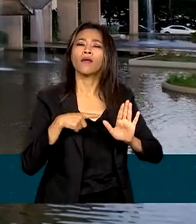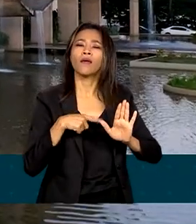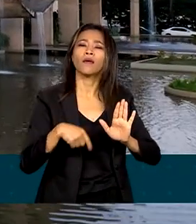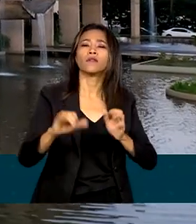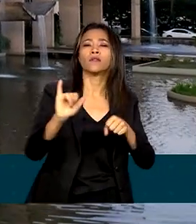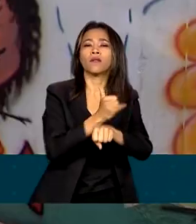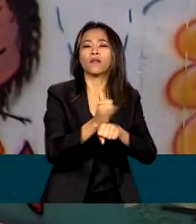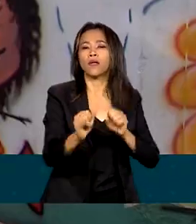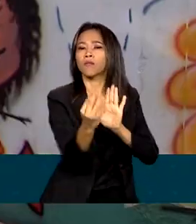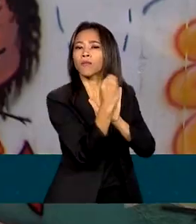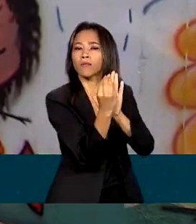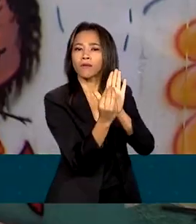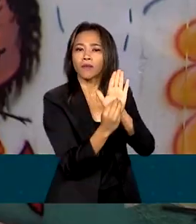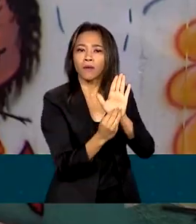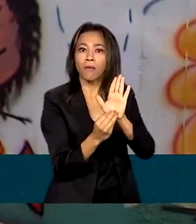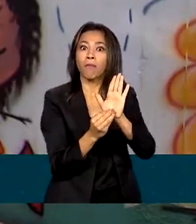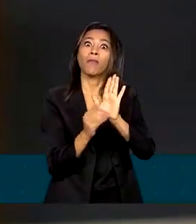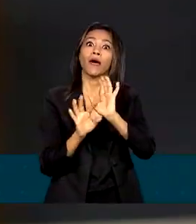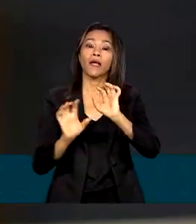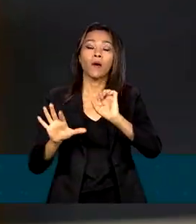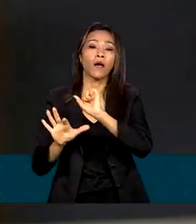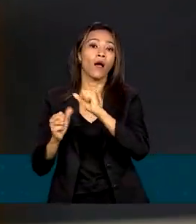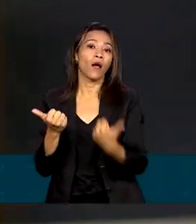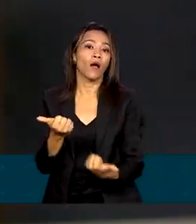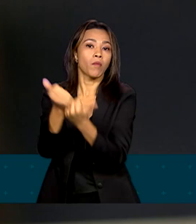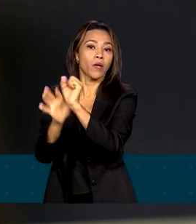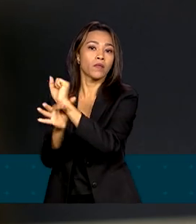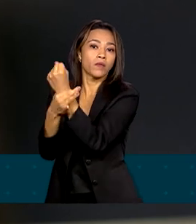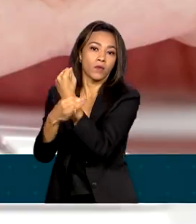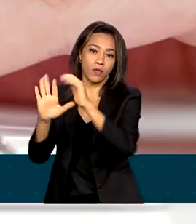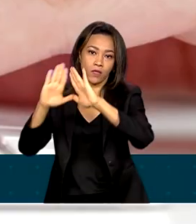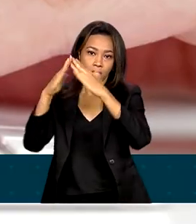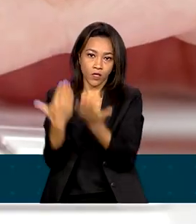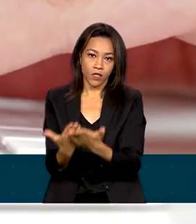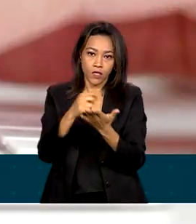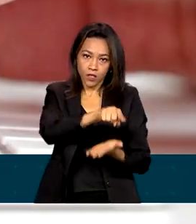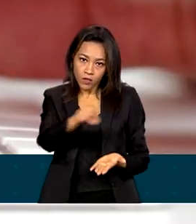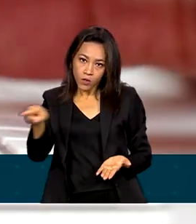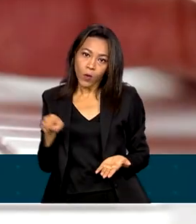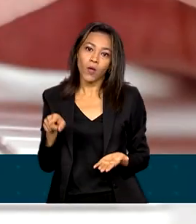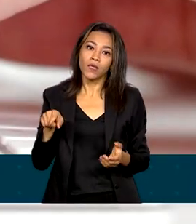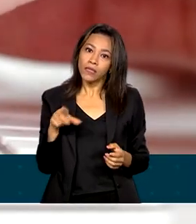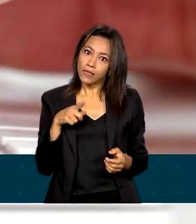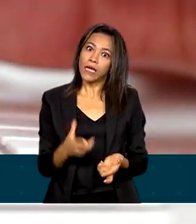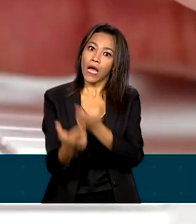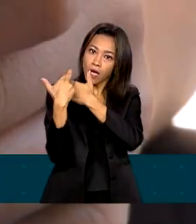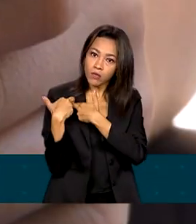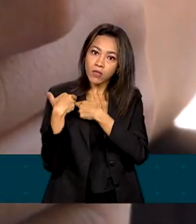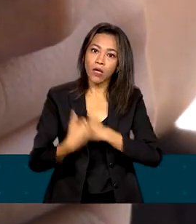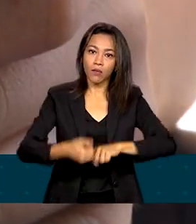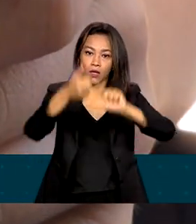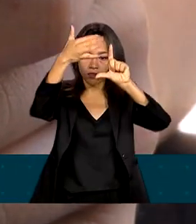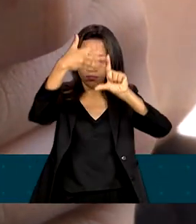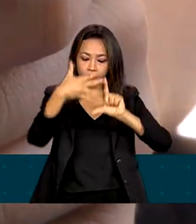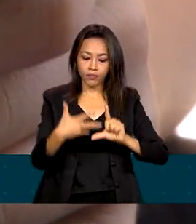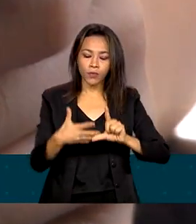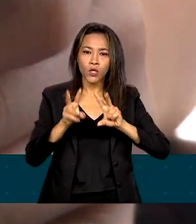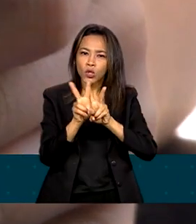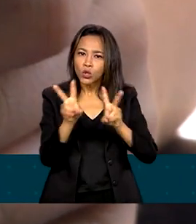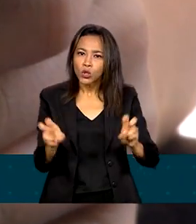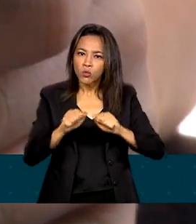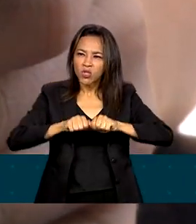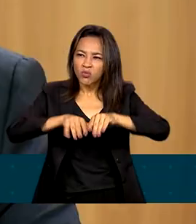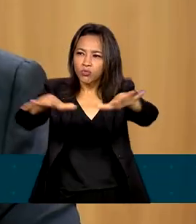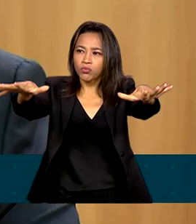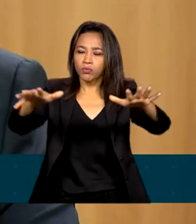para reforçar a segurança nas escolas e inclui a responsabilidade das plataformas de redes sociais na disseminação das